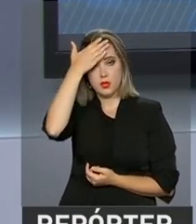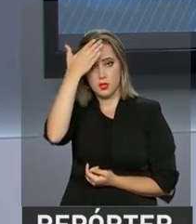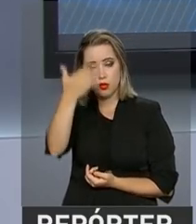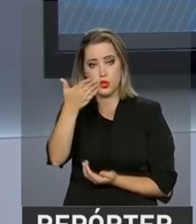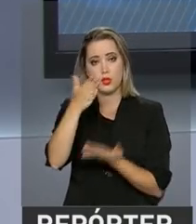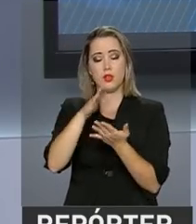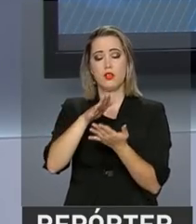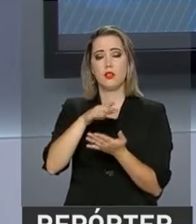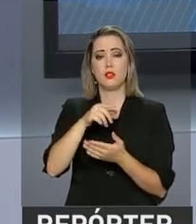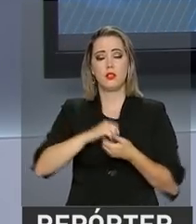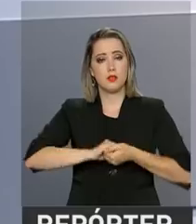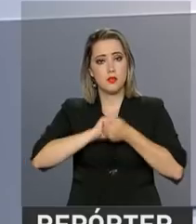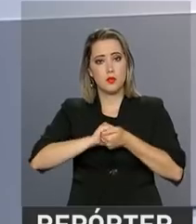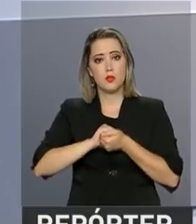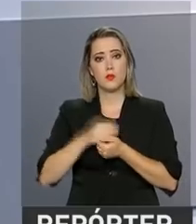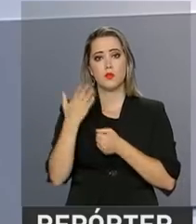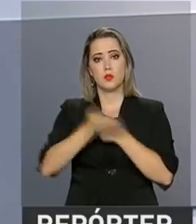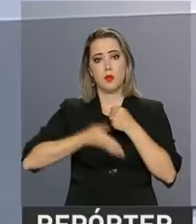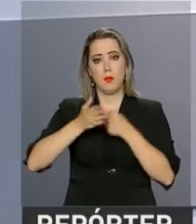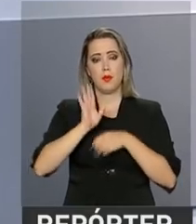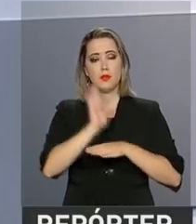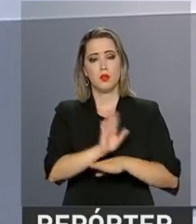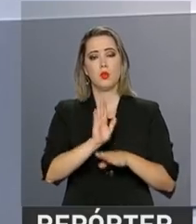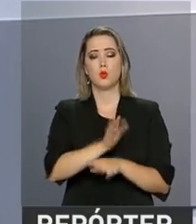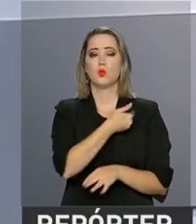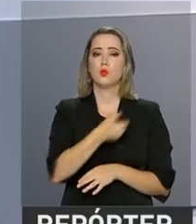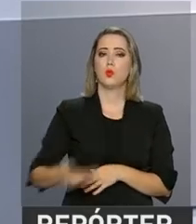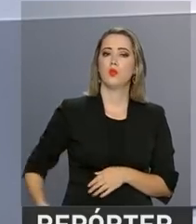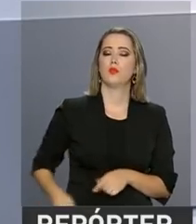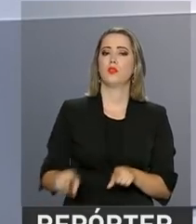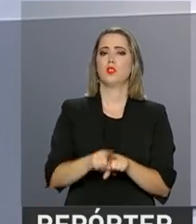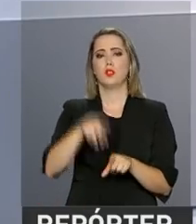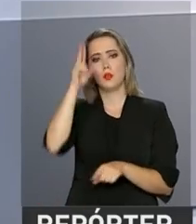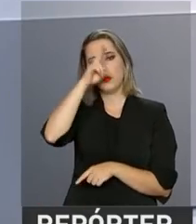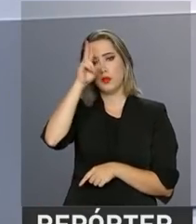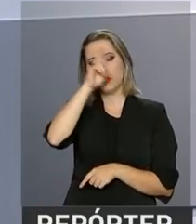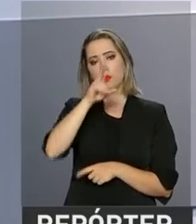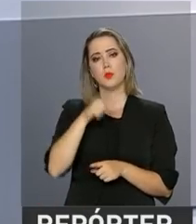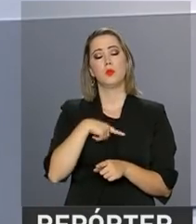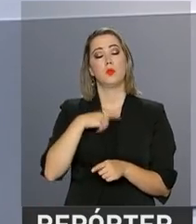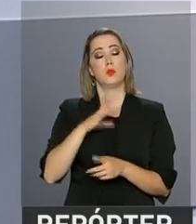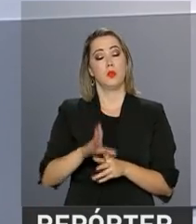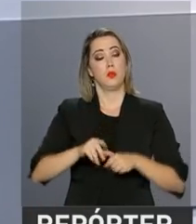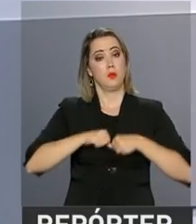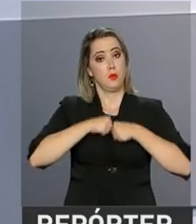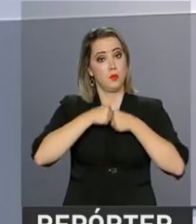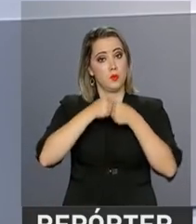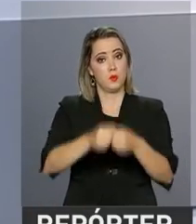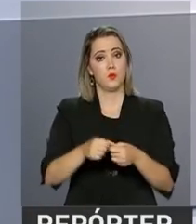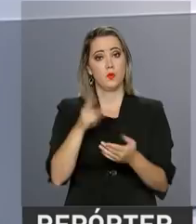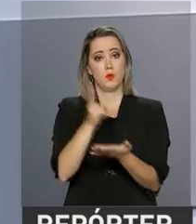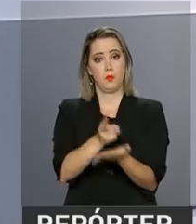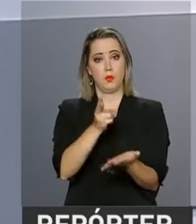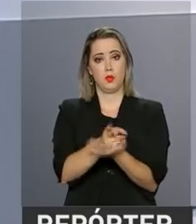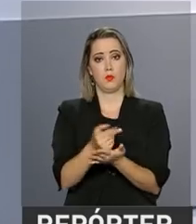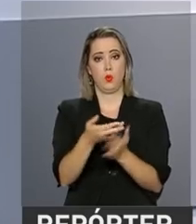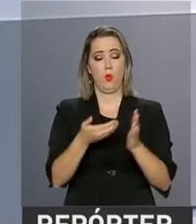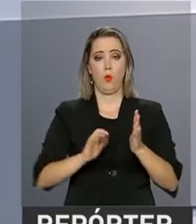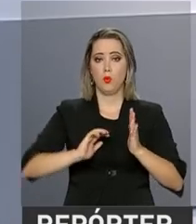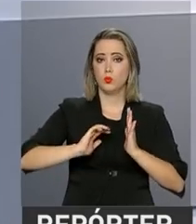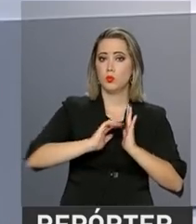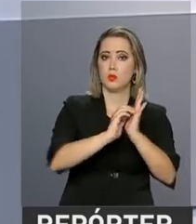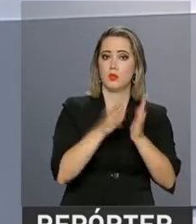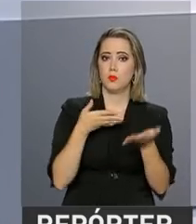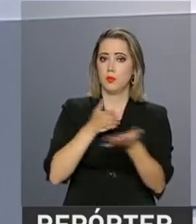sustenta o seu governo. O presidente Michel Temer lembrou ainda que espera o mesmo engajamento do Senado Federal para a